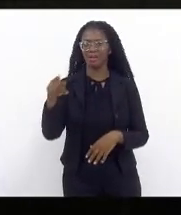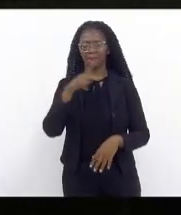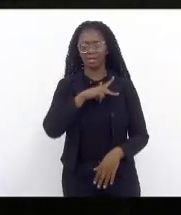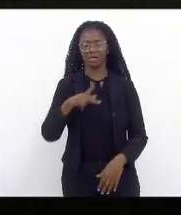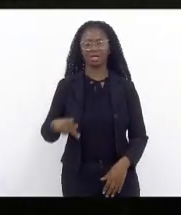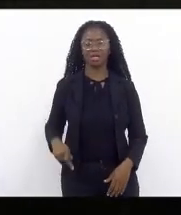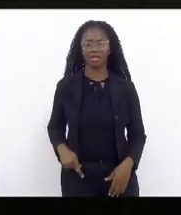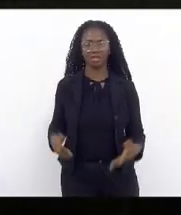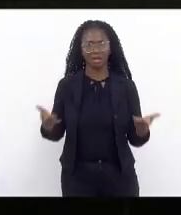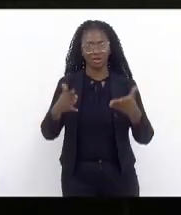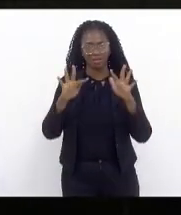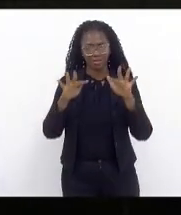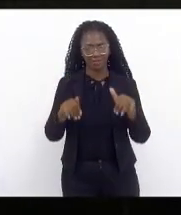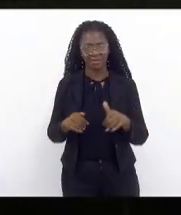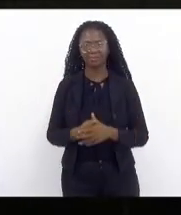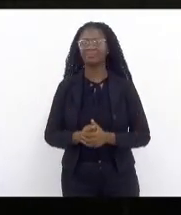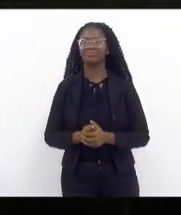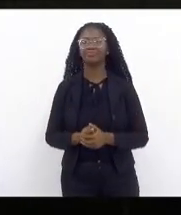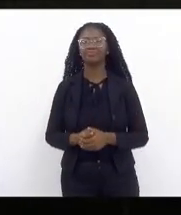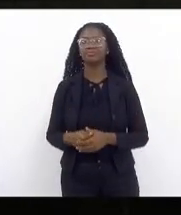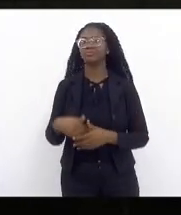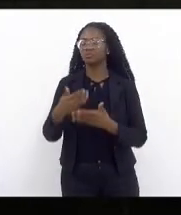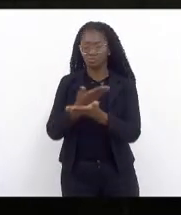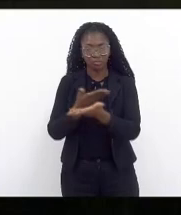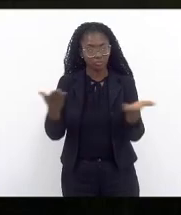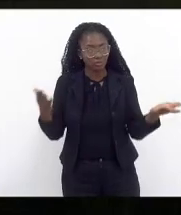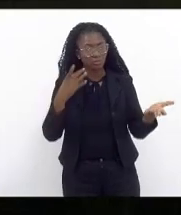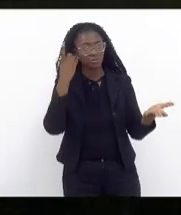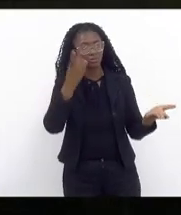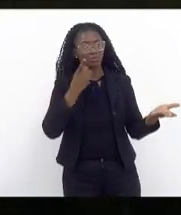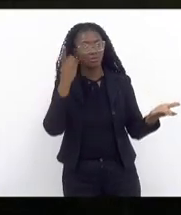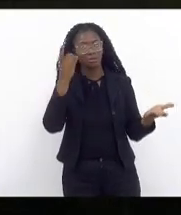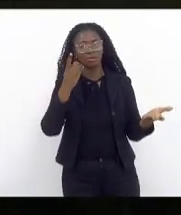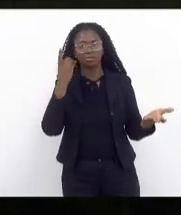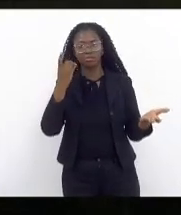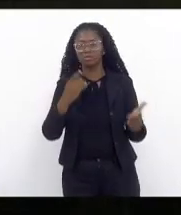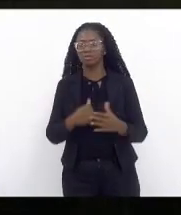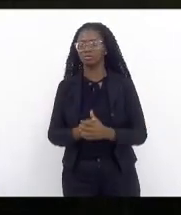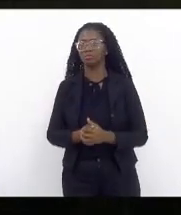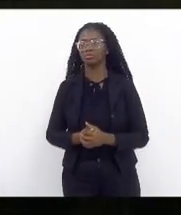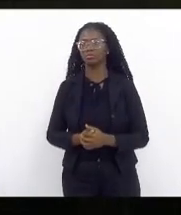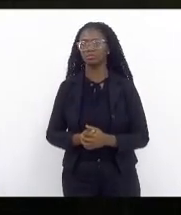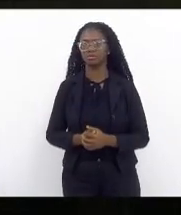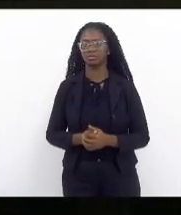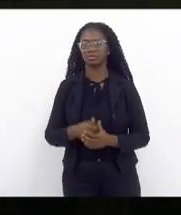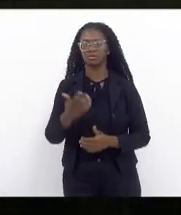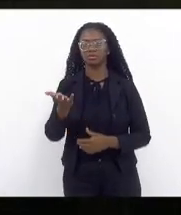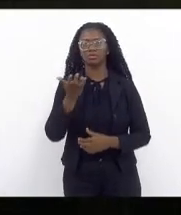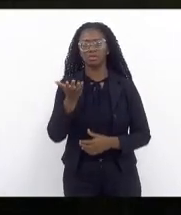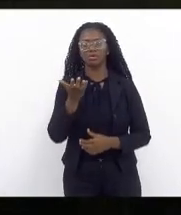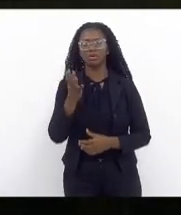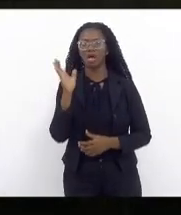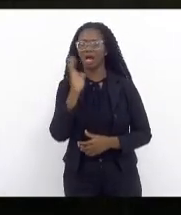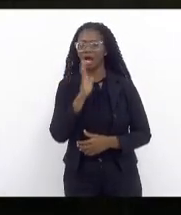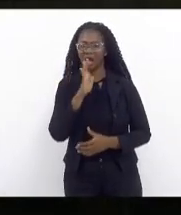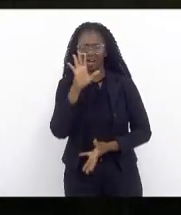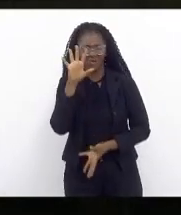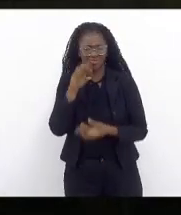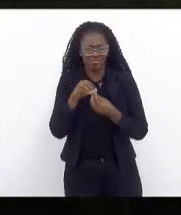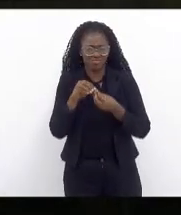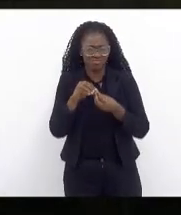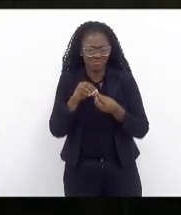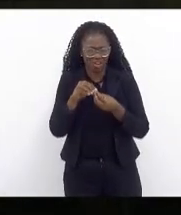senhoras deputadas senhores deputados eu queria fazer uma breve explanação uma